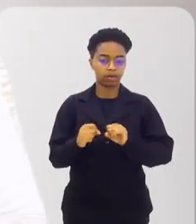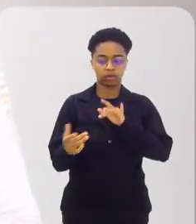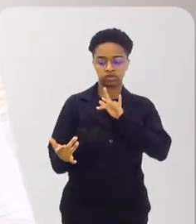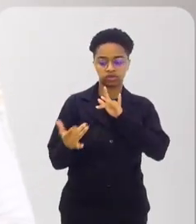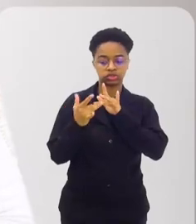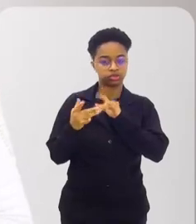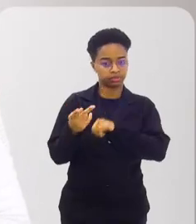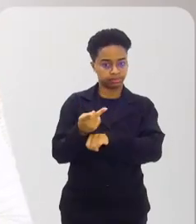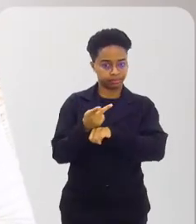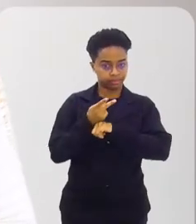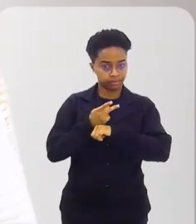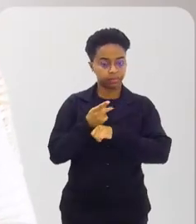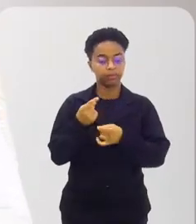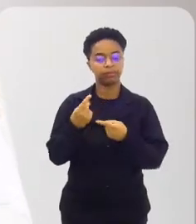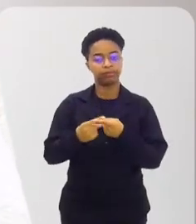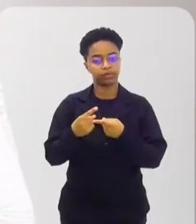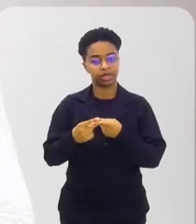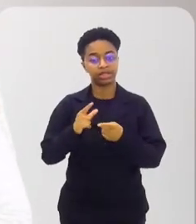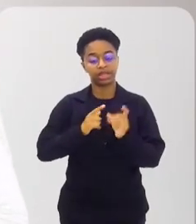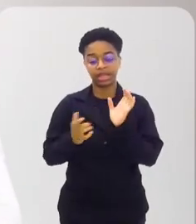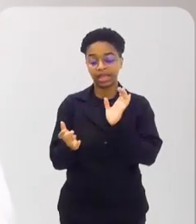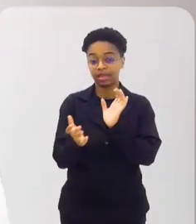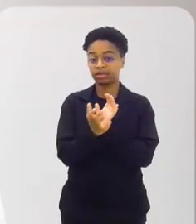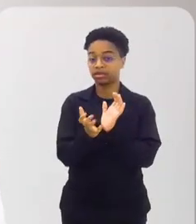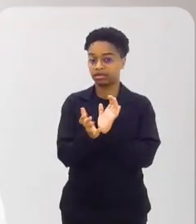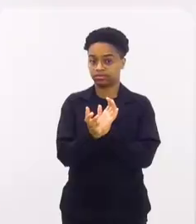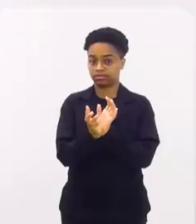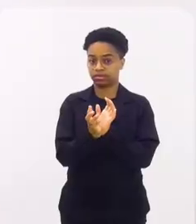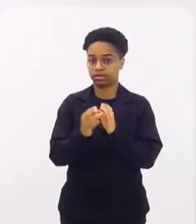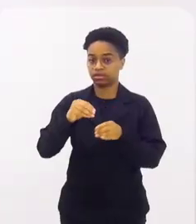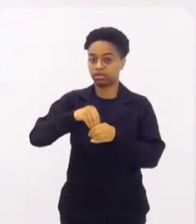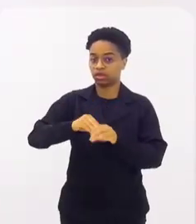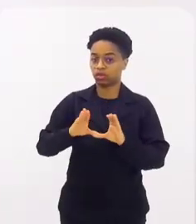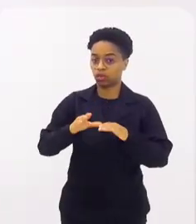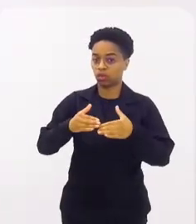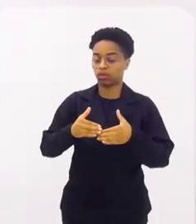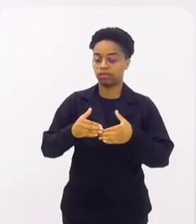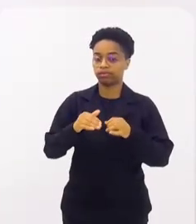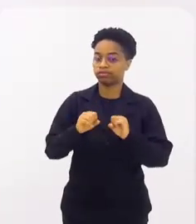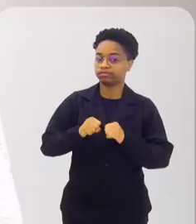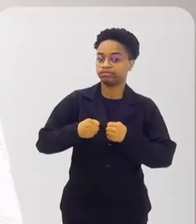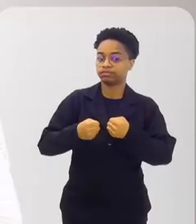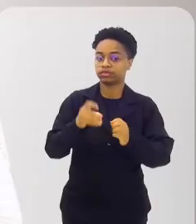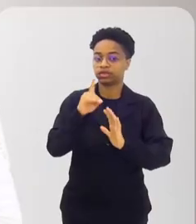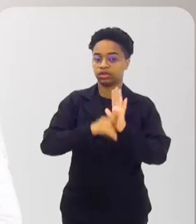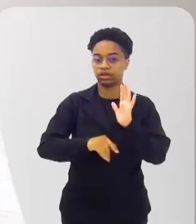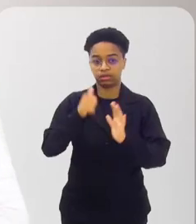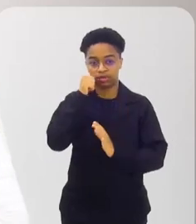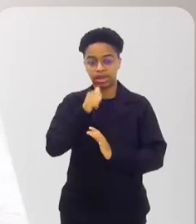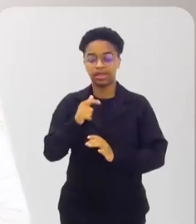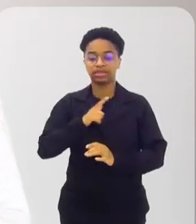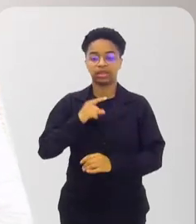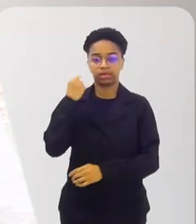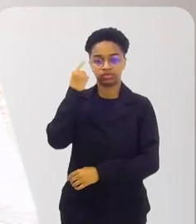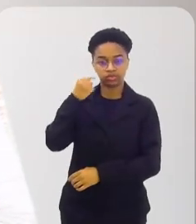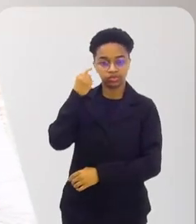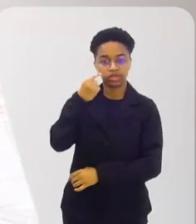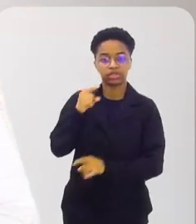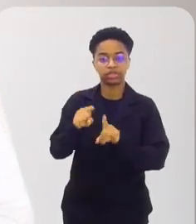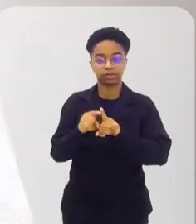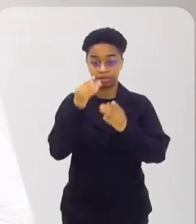possam entrar em contato conosco, porque a gente tem uma equipe na Comissão de Defesa dos Direitos da Mulher, que é uma equipe